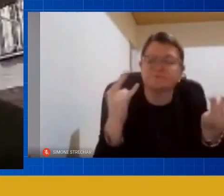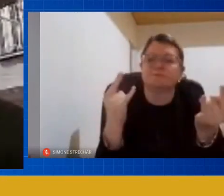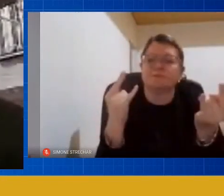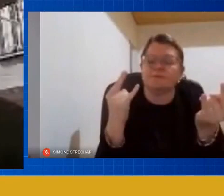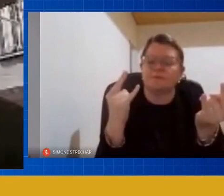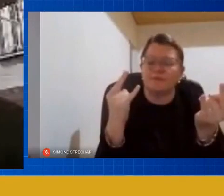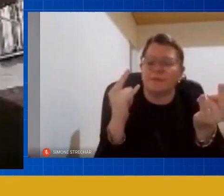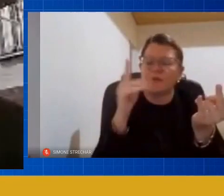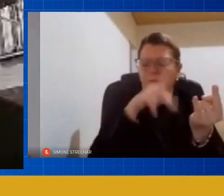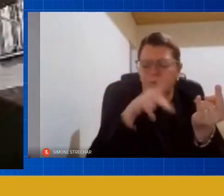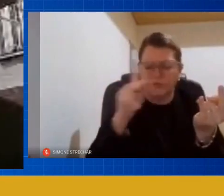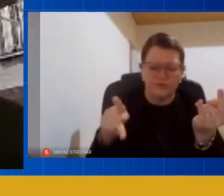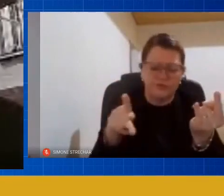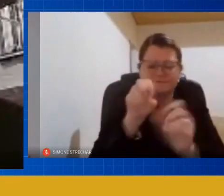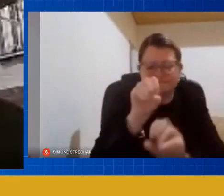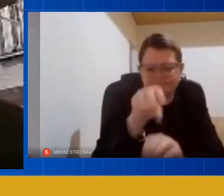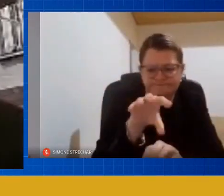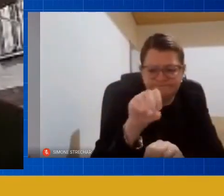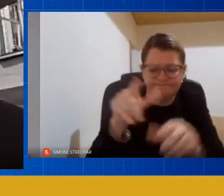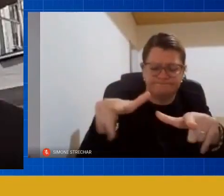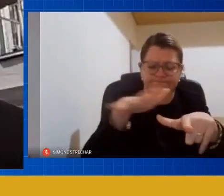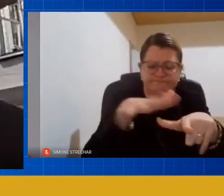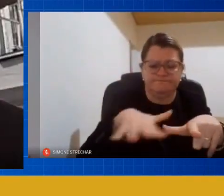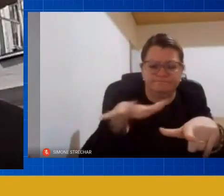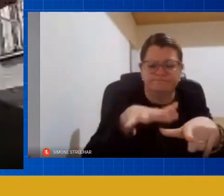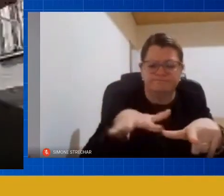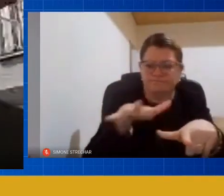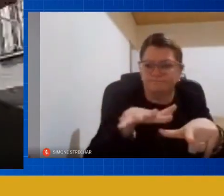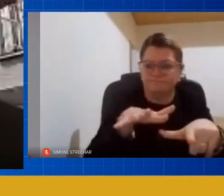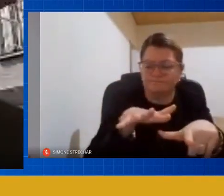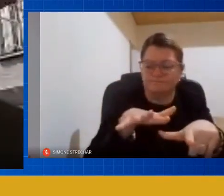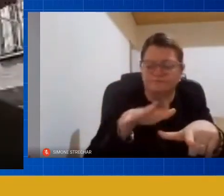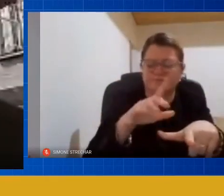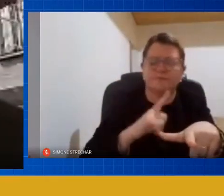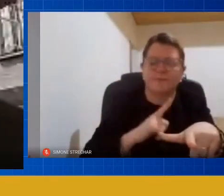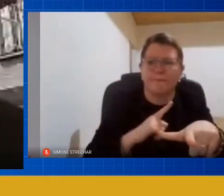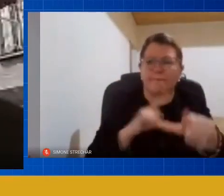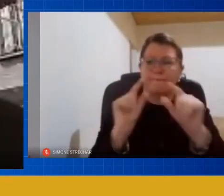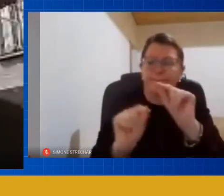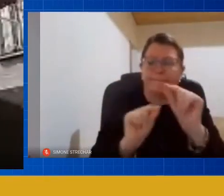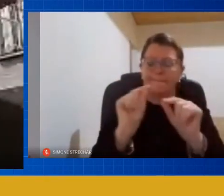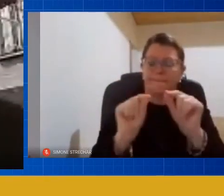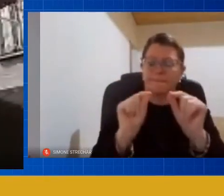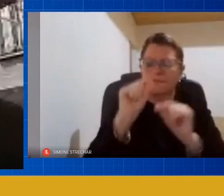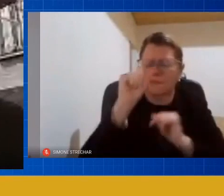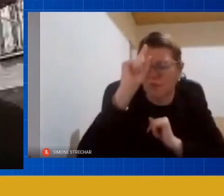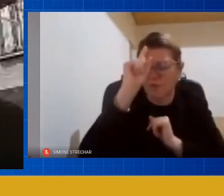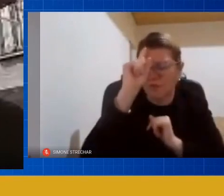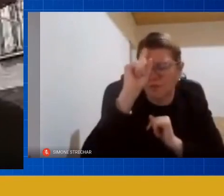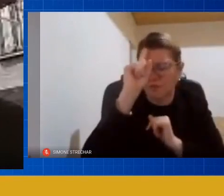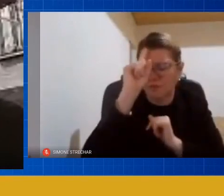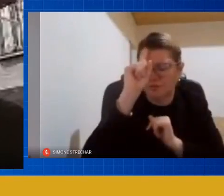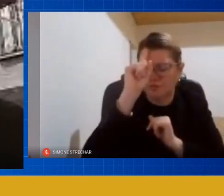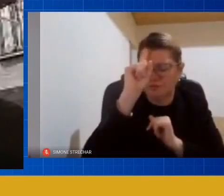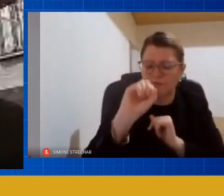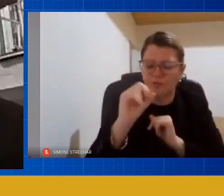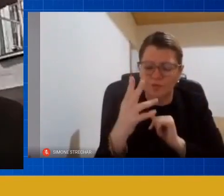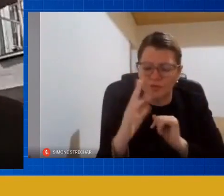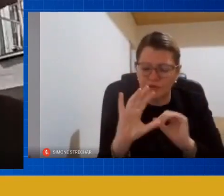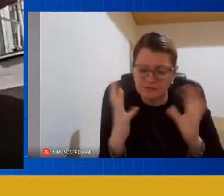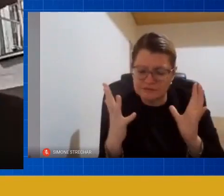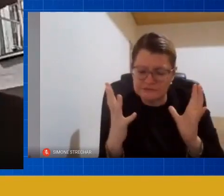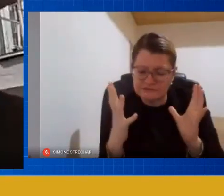professora e o ambiente e ela tinha uma dependência de a cada minuto estar sendo direcionada por uma atividade